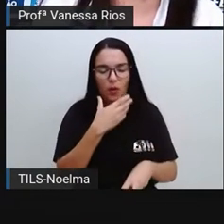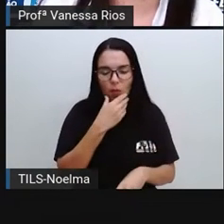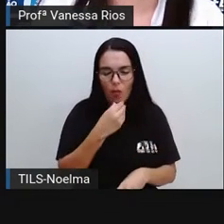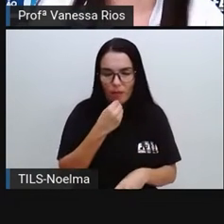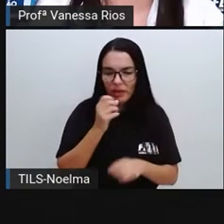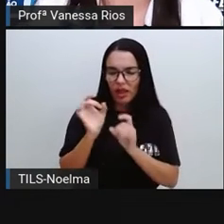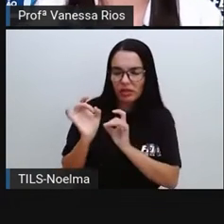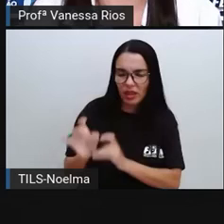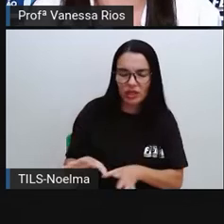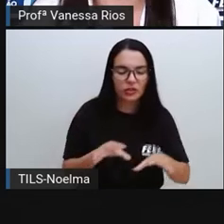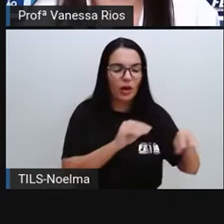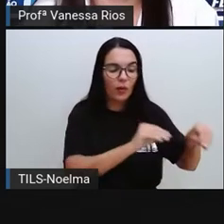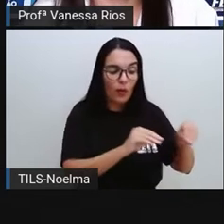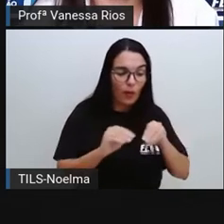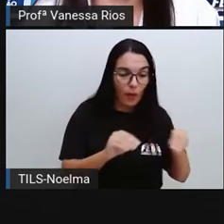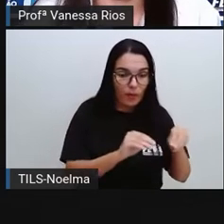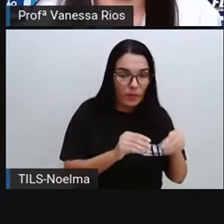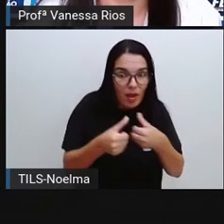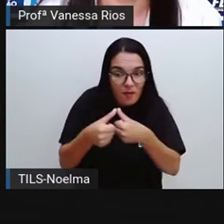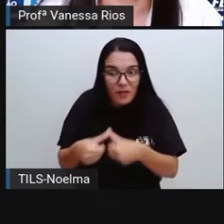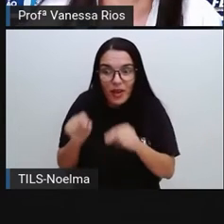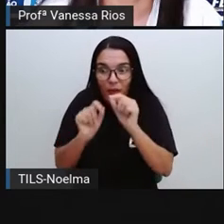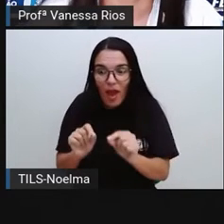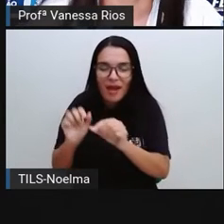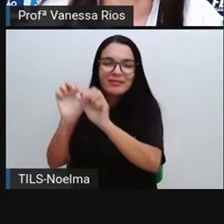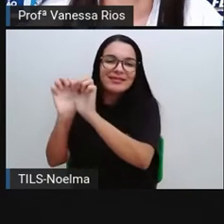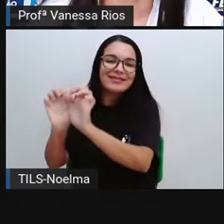nômade e passa a ser sedentário.